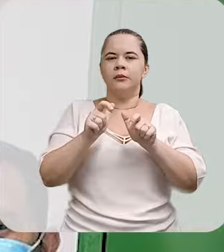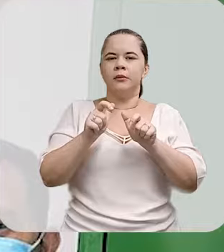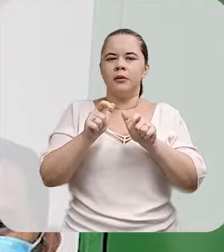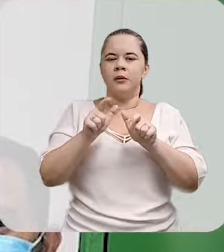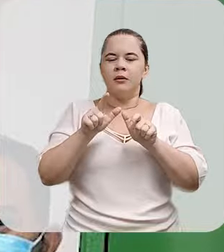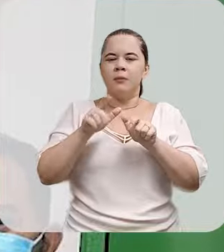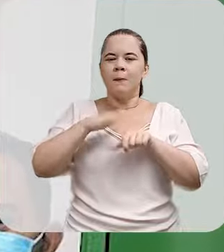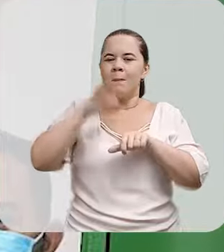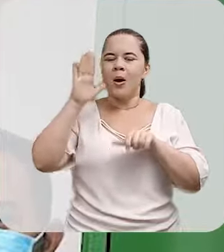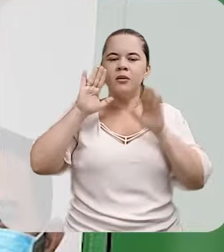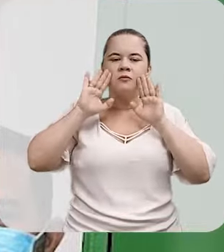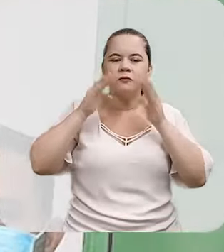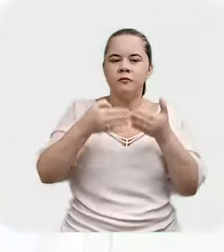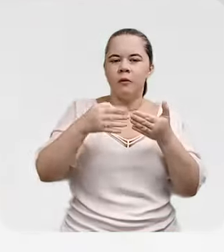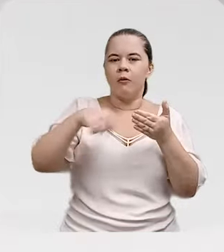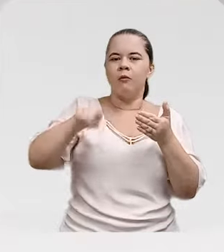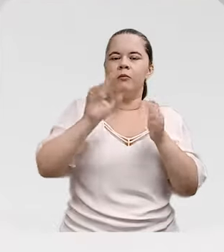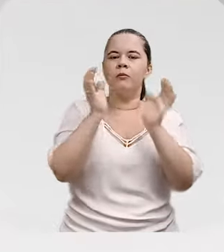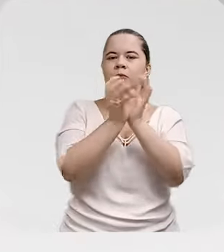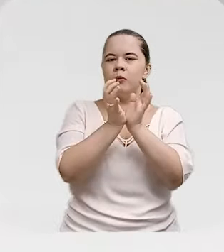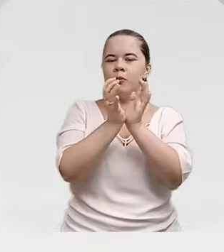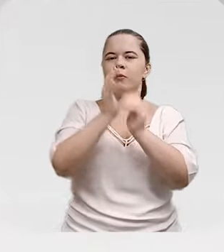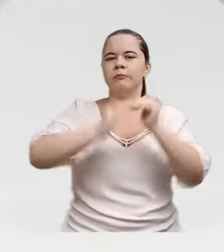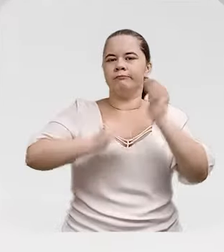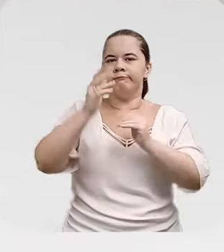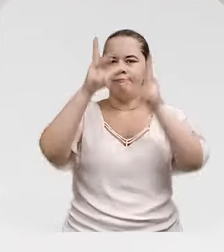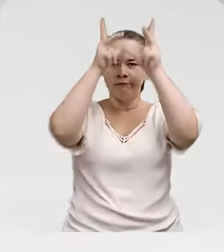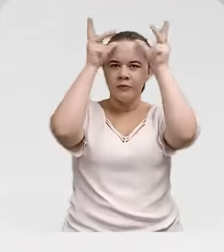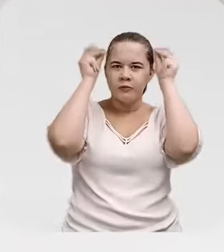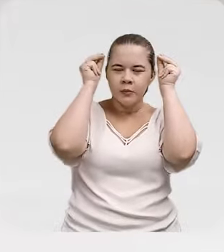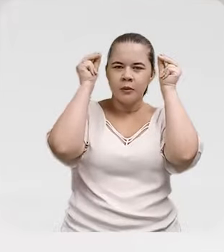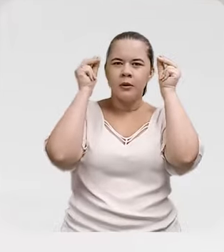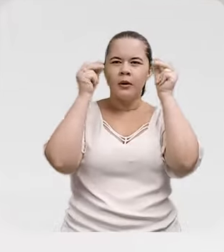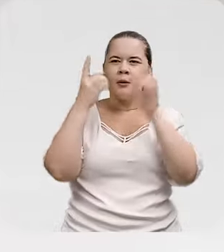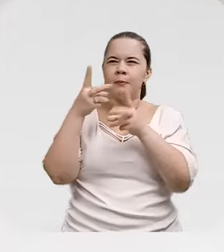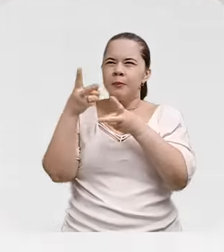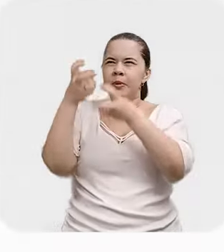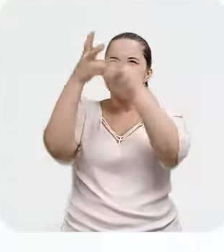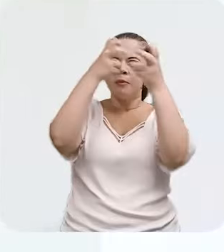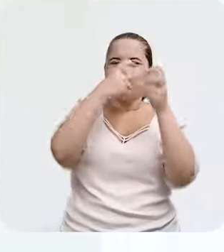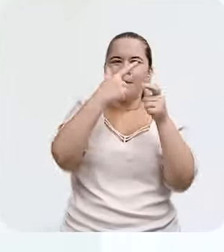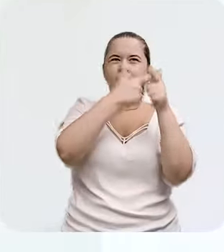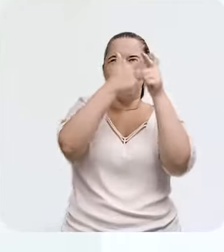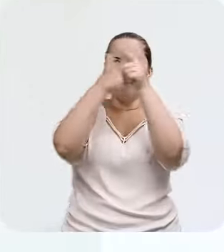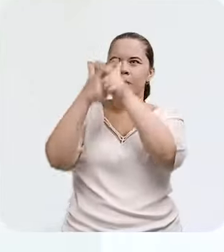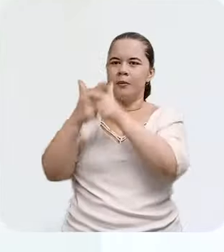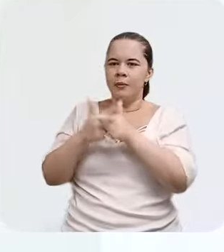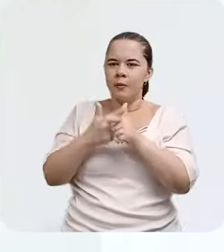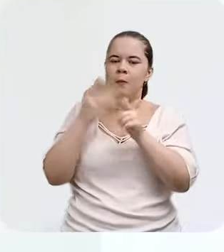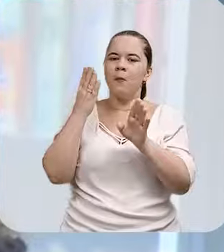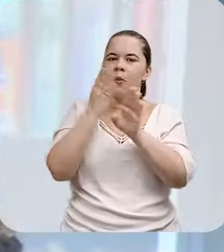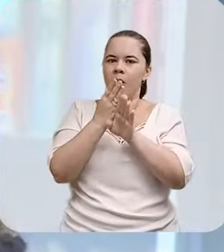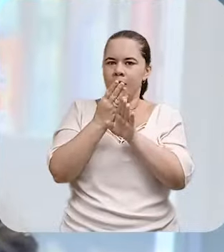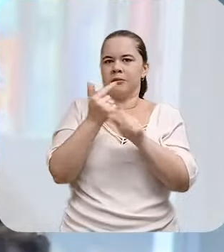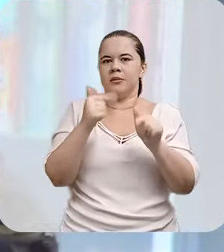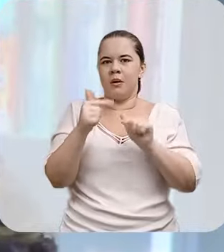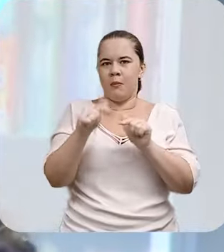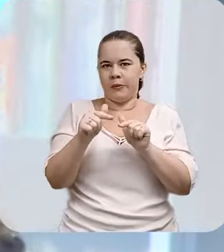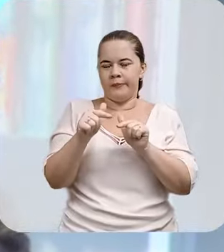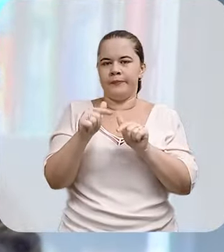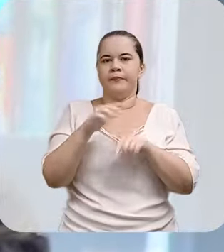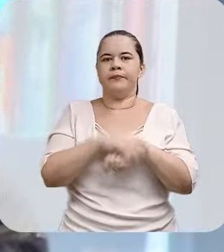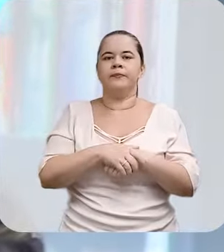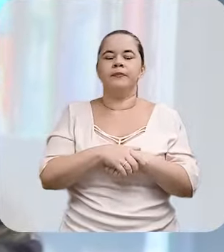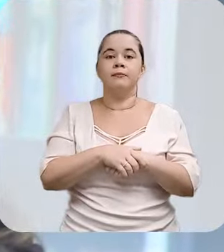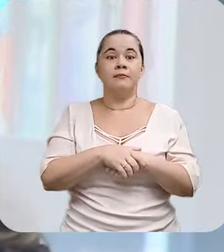e dar atenção básica, principalmente dos colégios enfermeiros que estão atuando hoje. E reconhecer esses agravos relacionados ao trabalho.